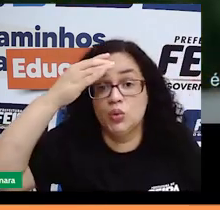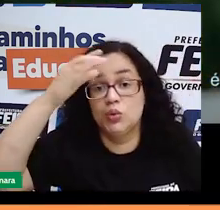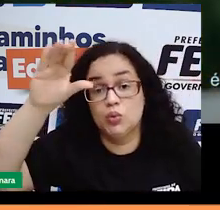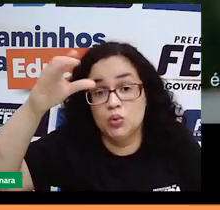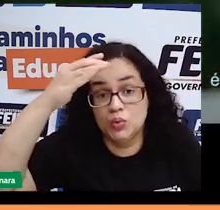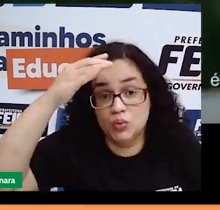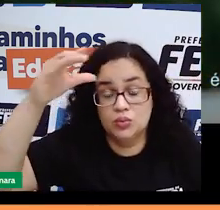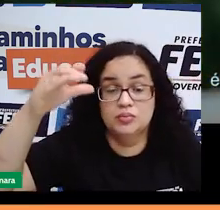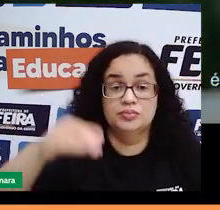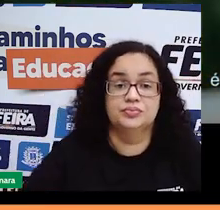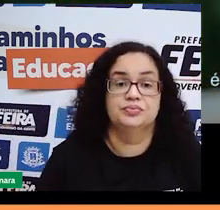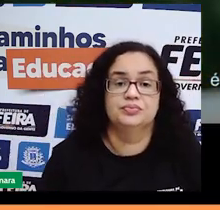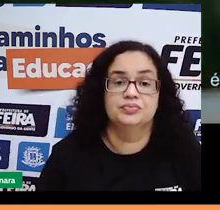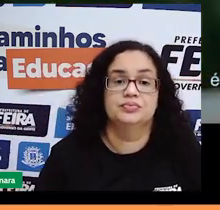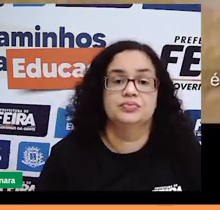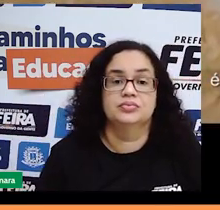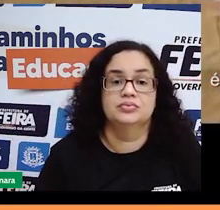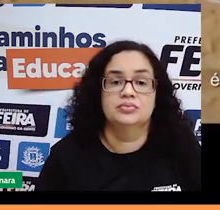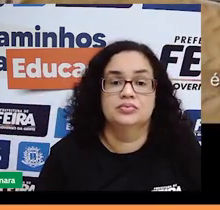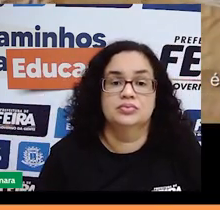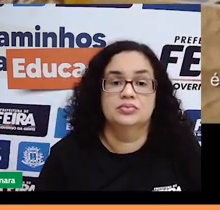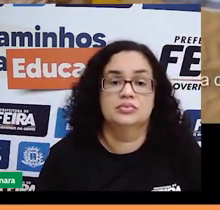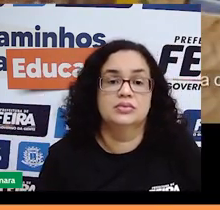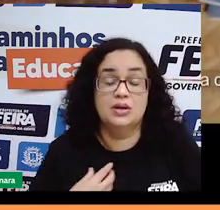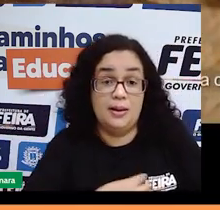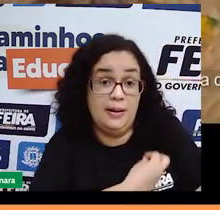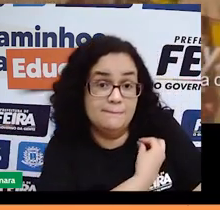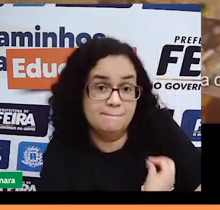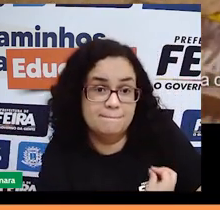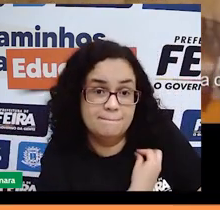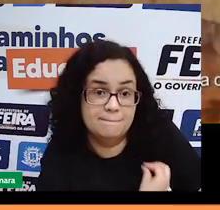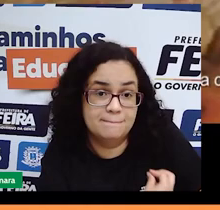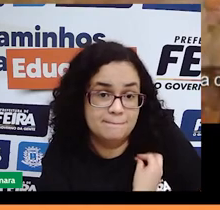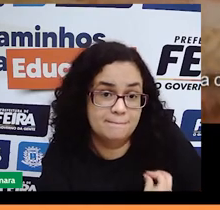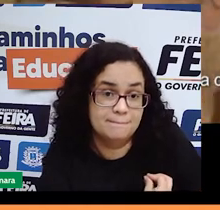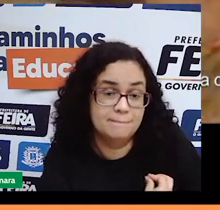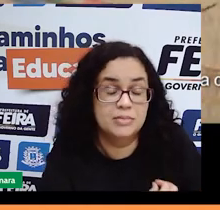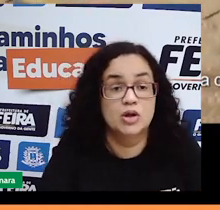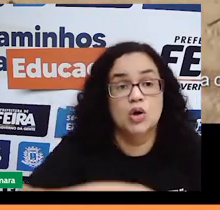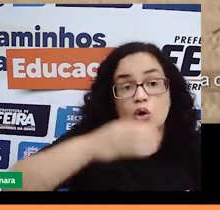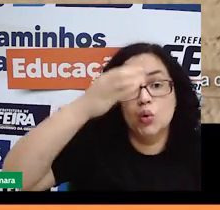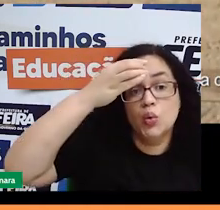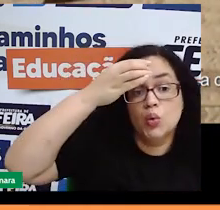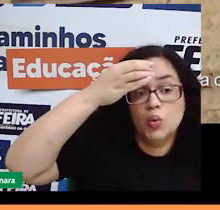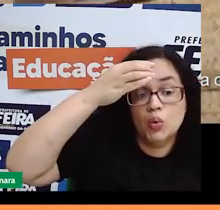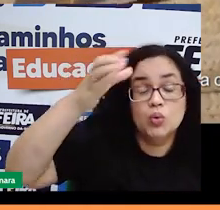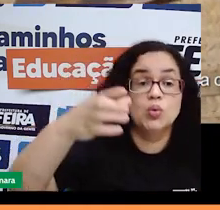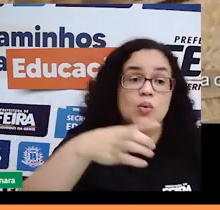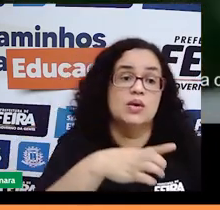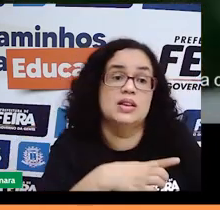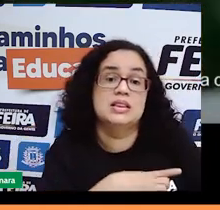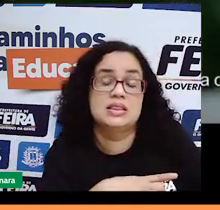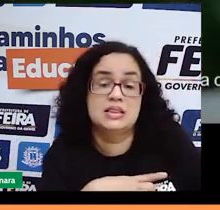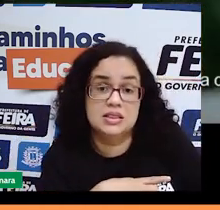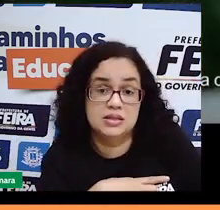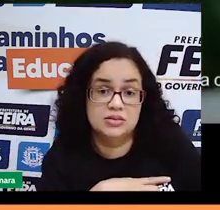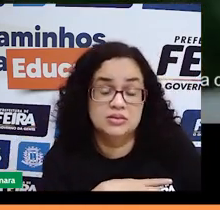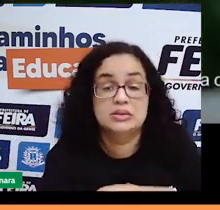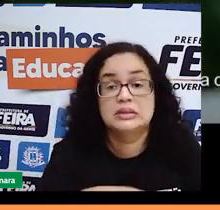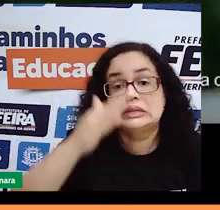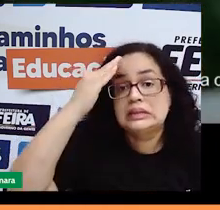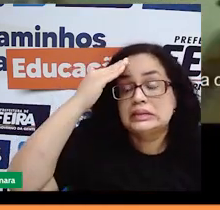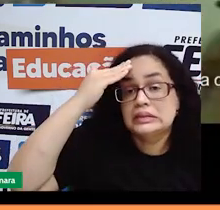atuar sob o aspecto da preservação de uma cultura que agrega fazeres e saberes